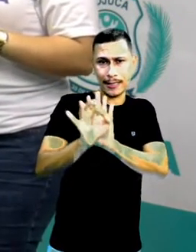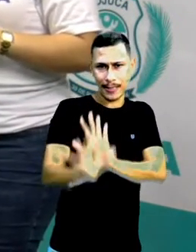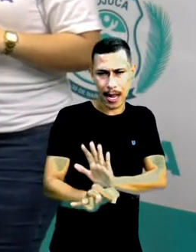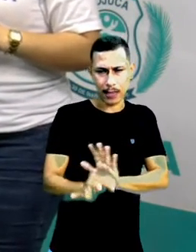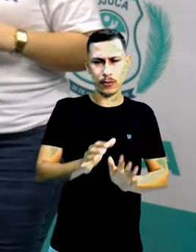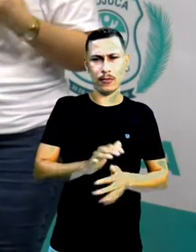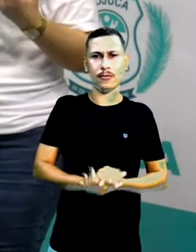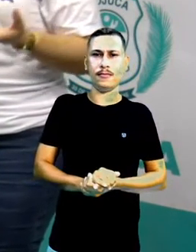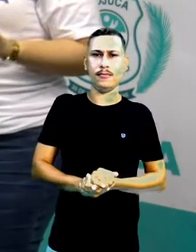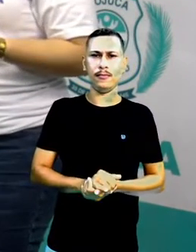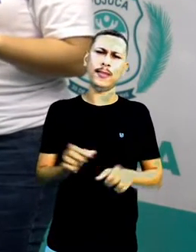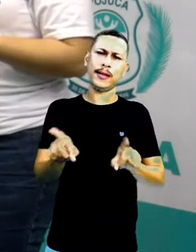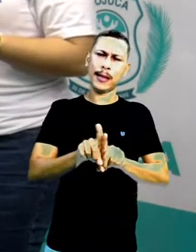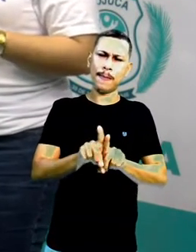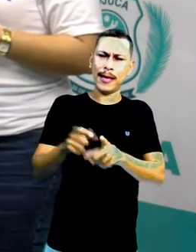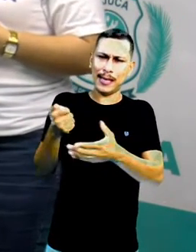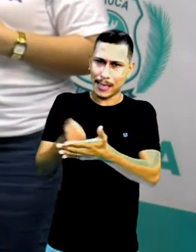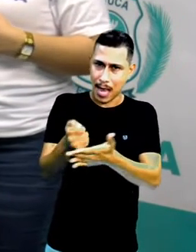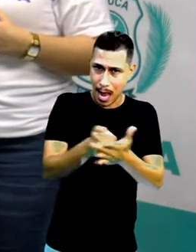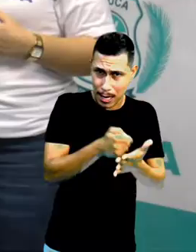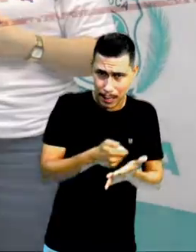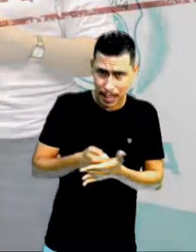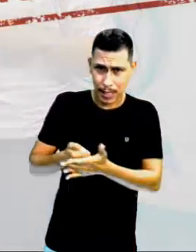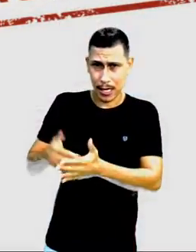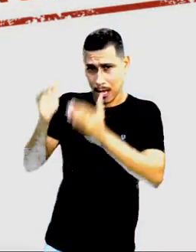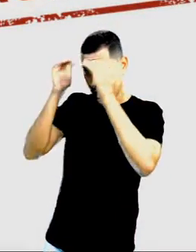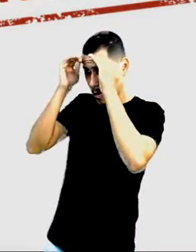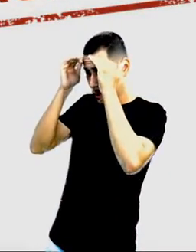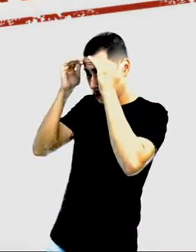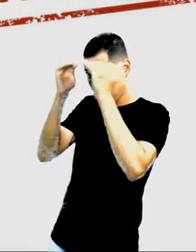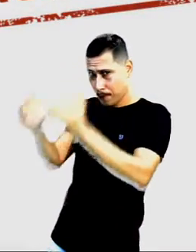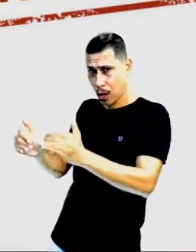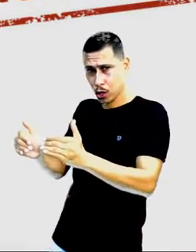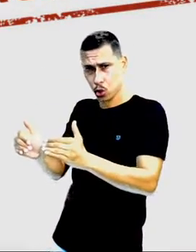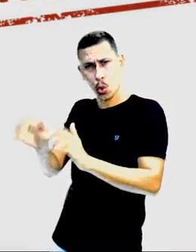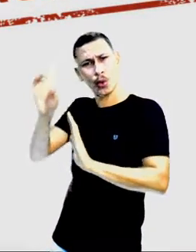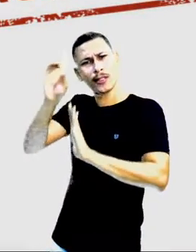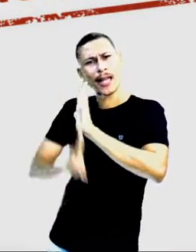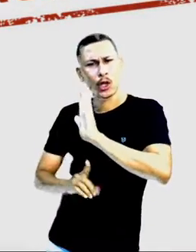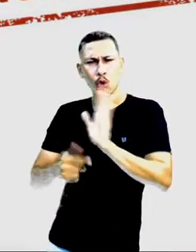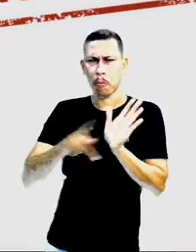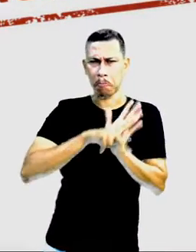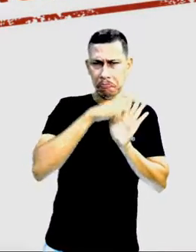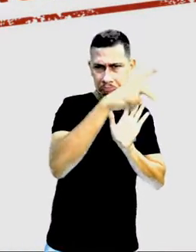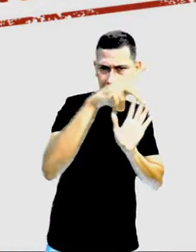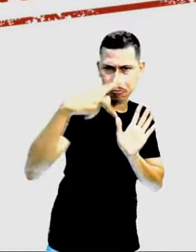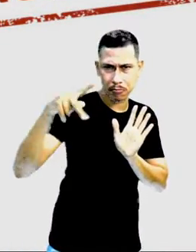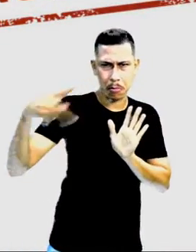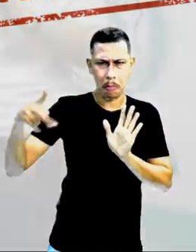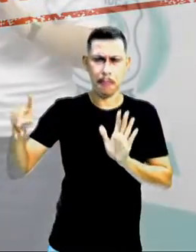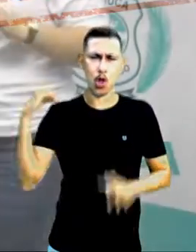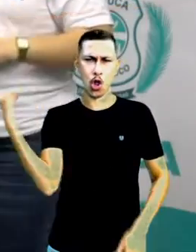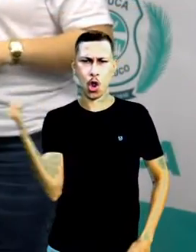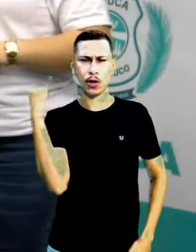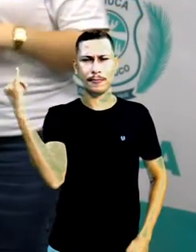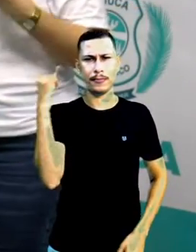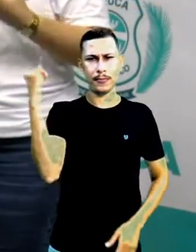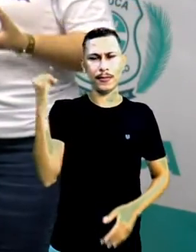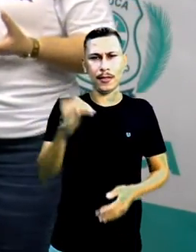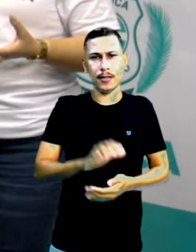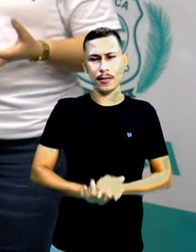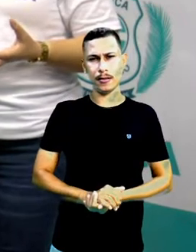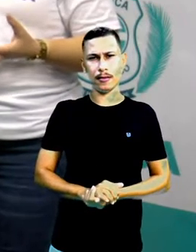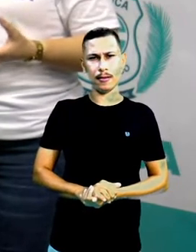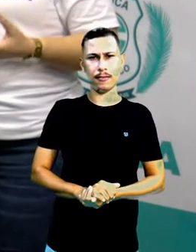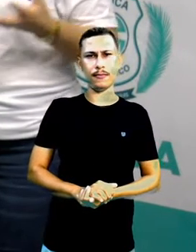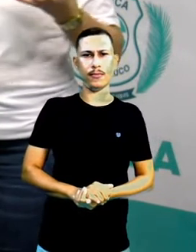E é também a garantia ao respeito dos nossos direitos, que é muito importante. Então, a gente fala não